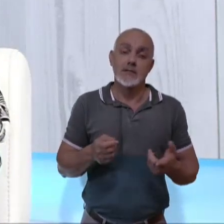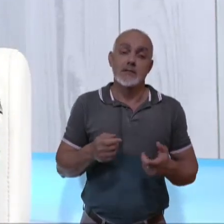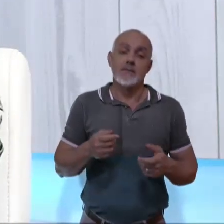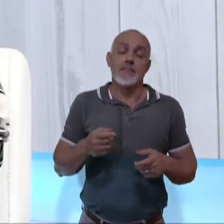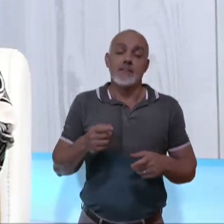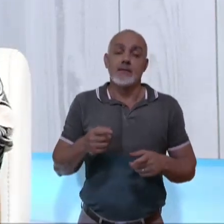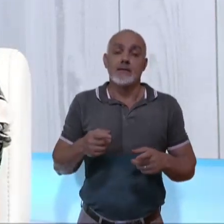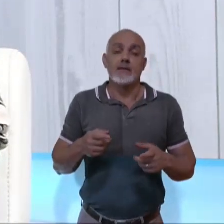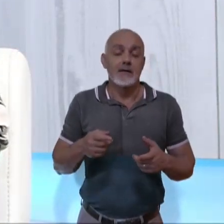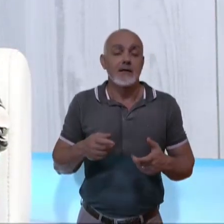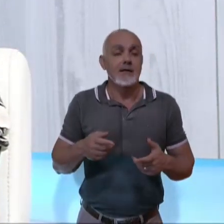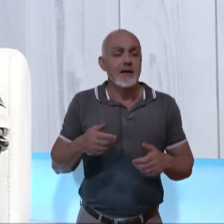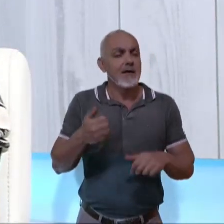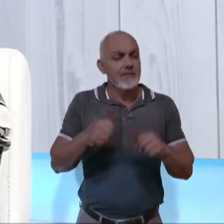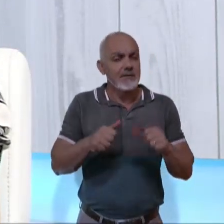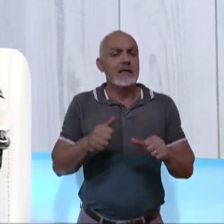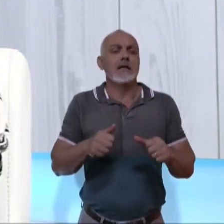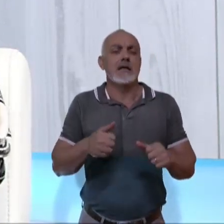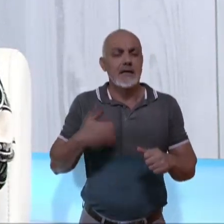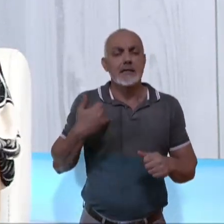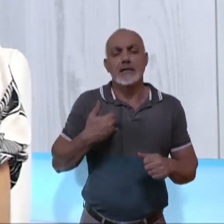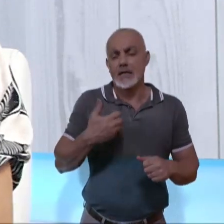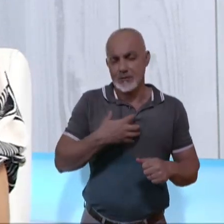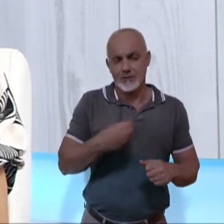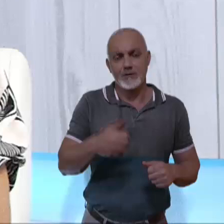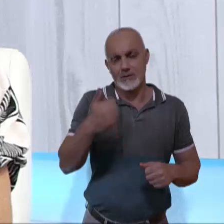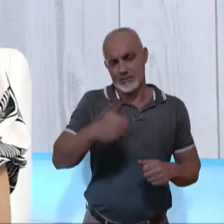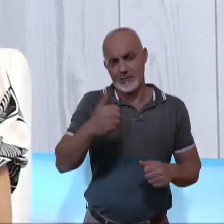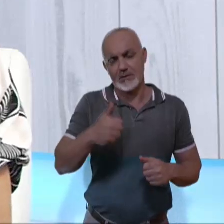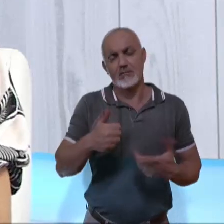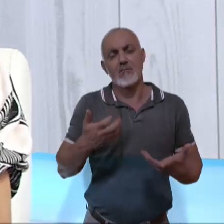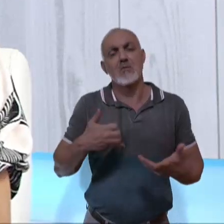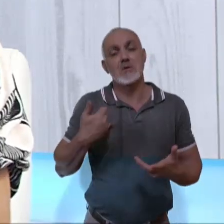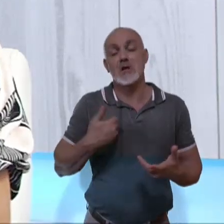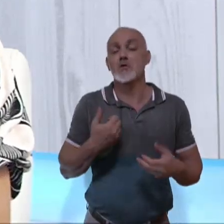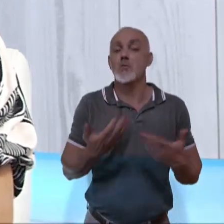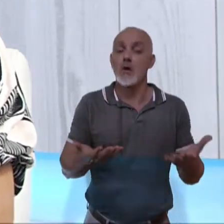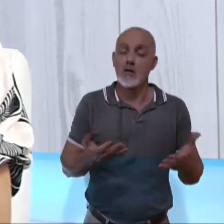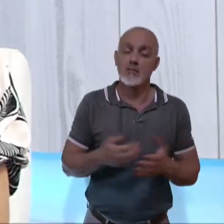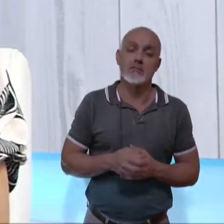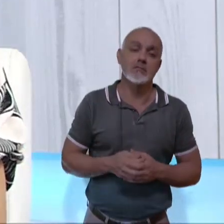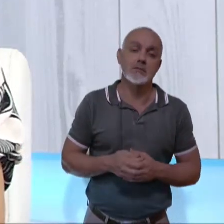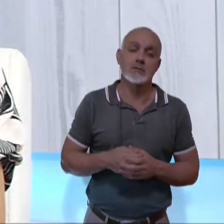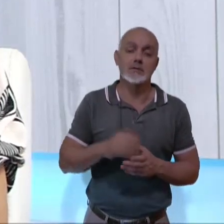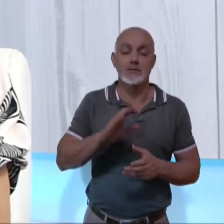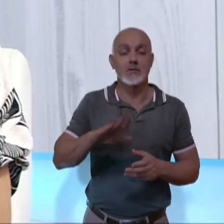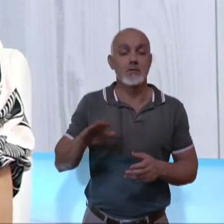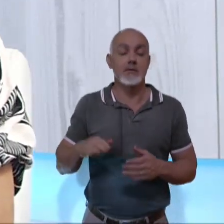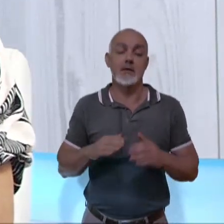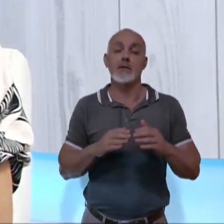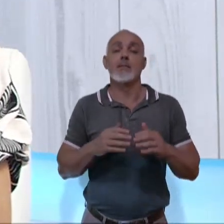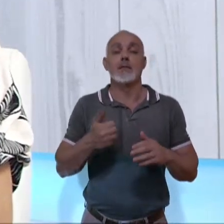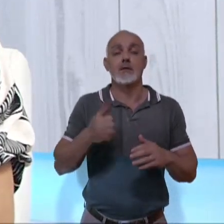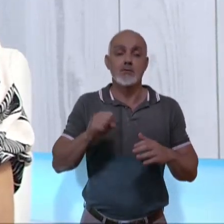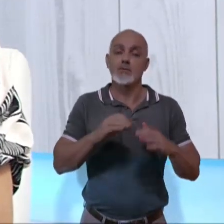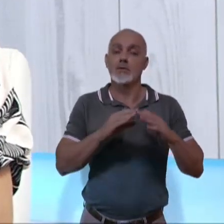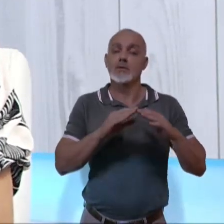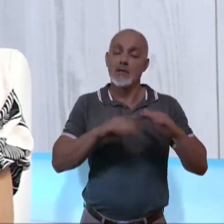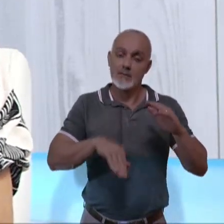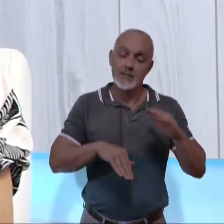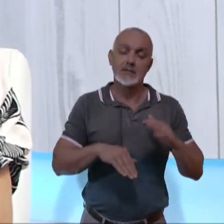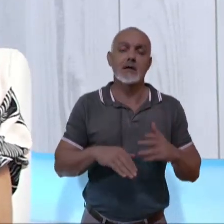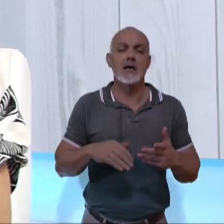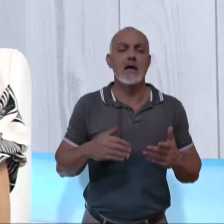verificada a idade do filho primeiro. Uhum. Qual que a idade daquela criança, ou do menor. Se até uns